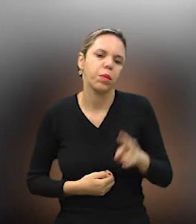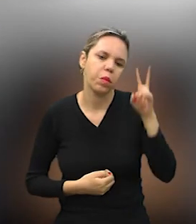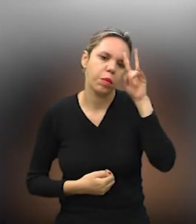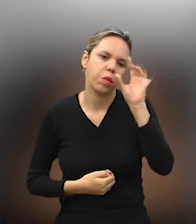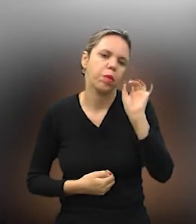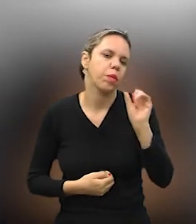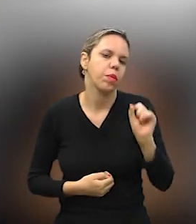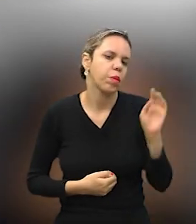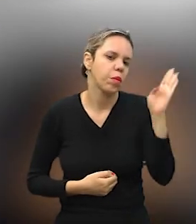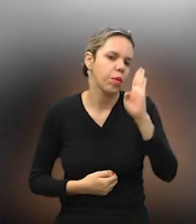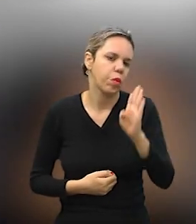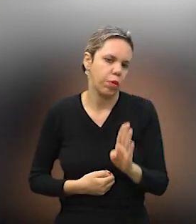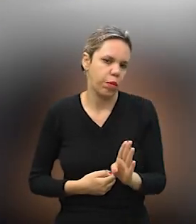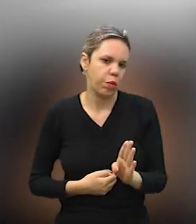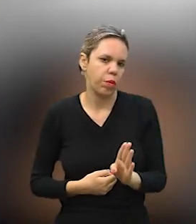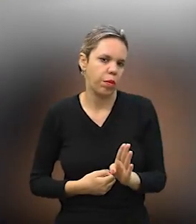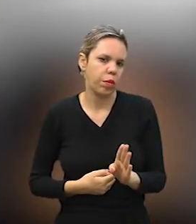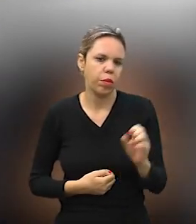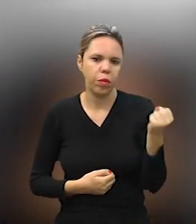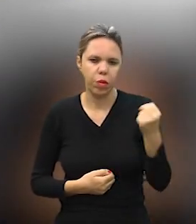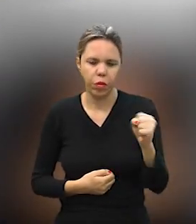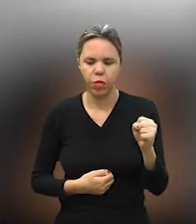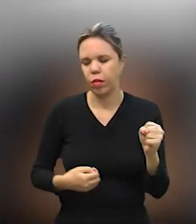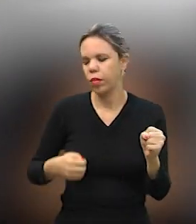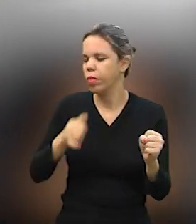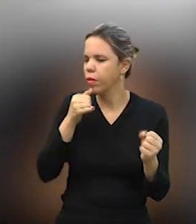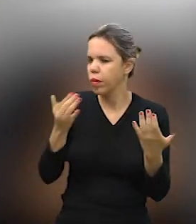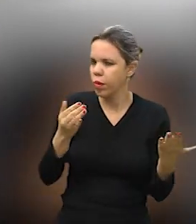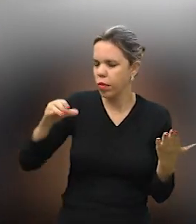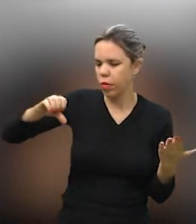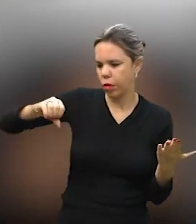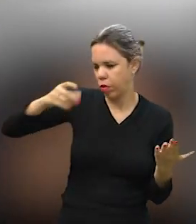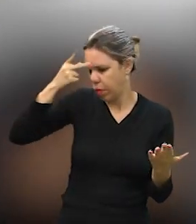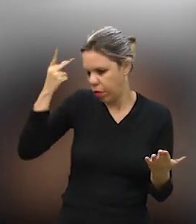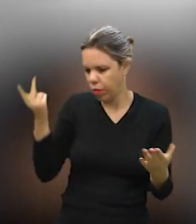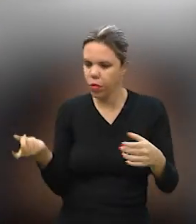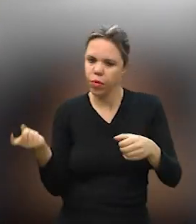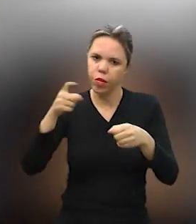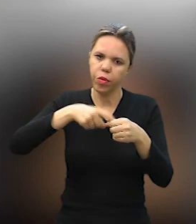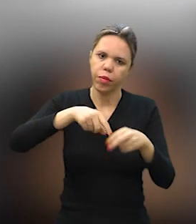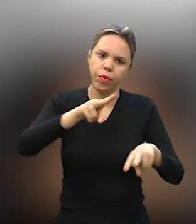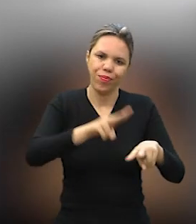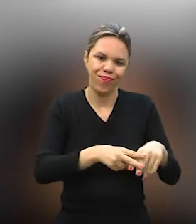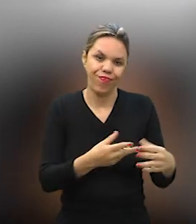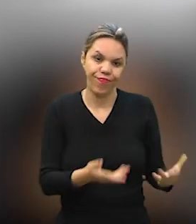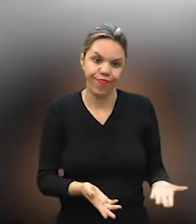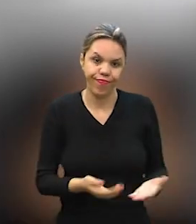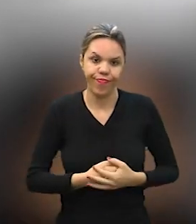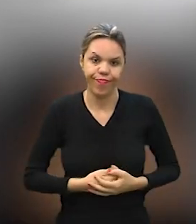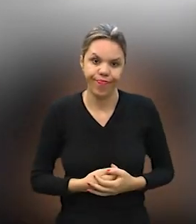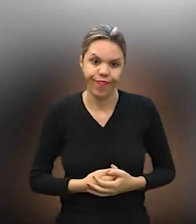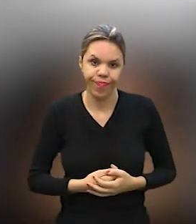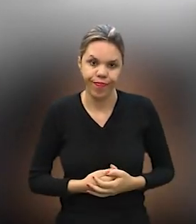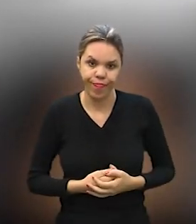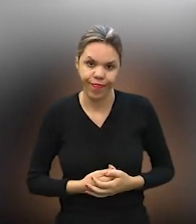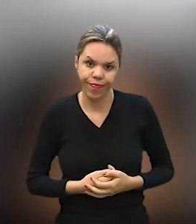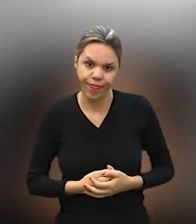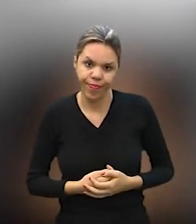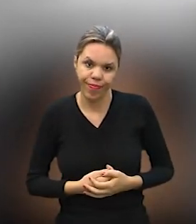lembrando só que no Brasil, entre oito e cada nove egressos retornam ao sistema prisional, isso é uma coisa